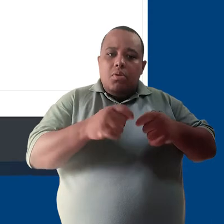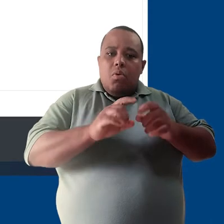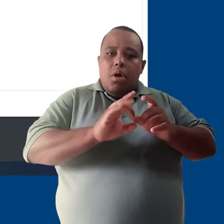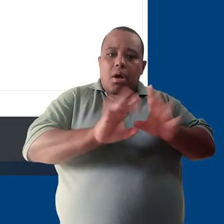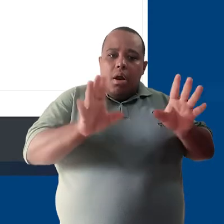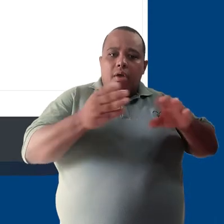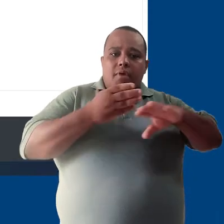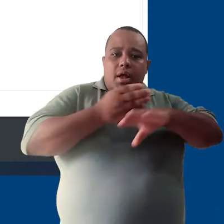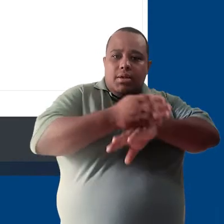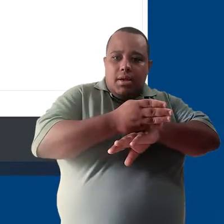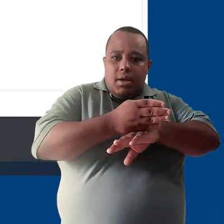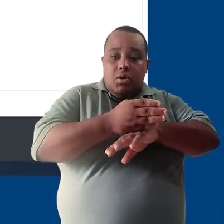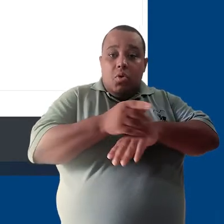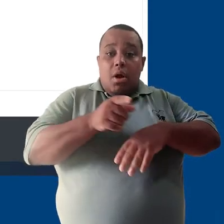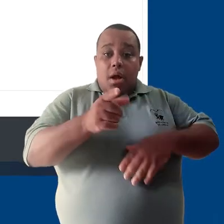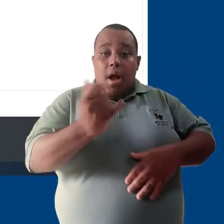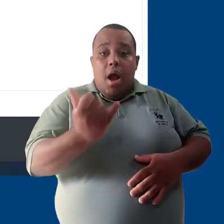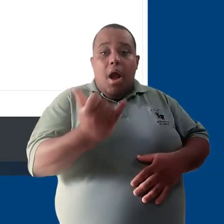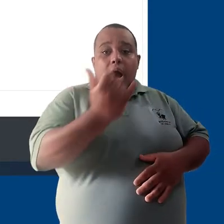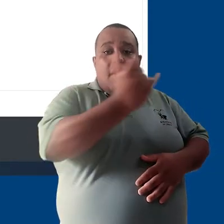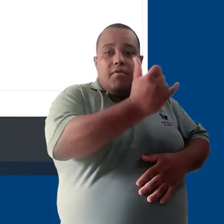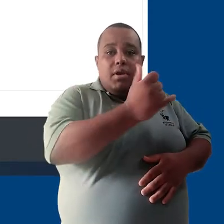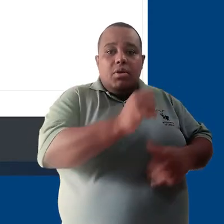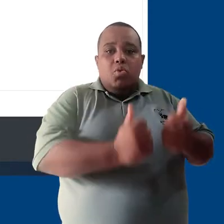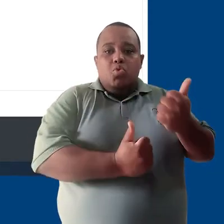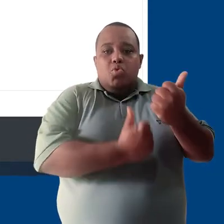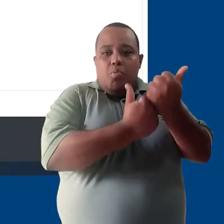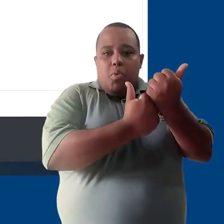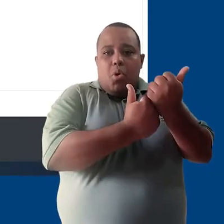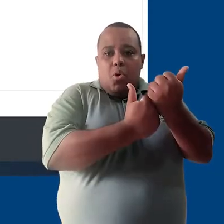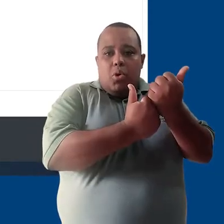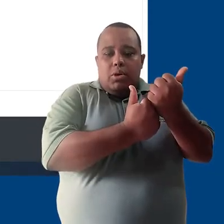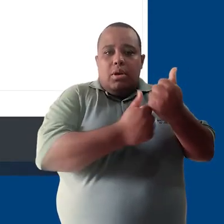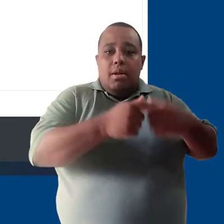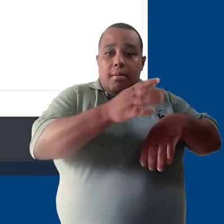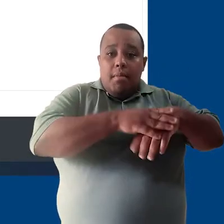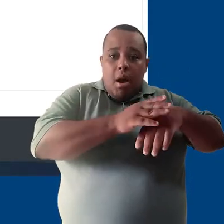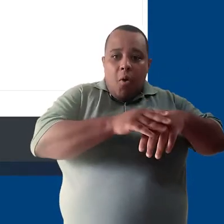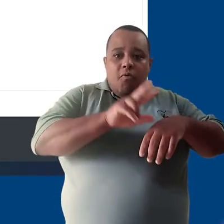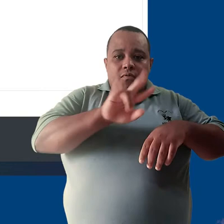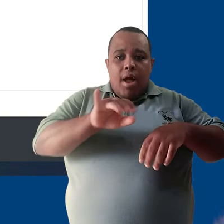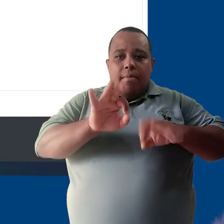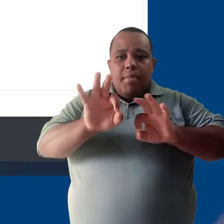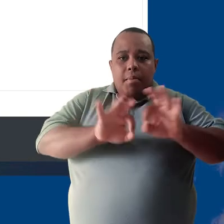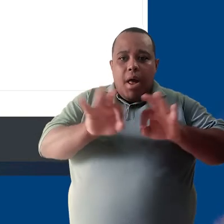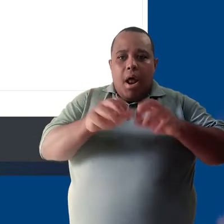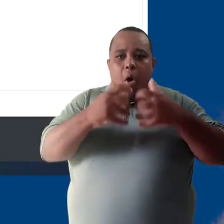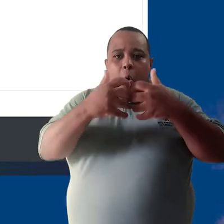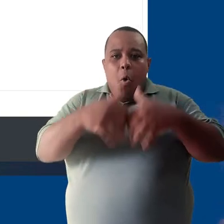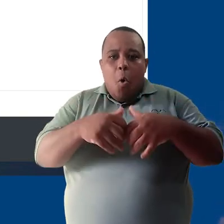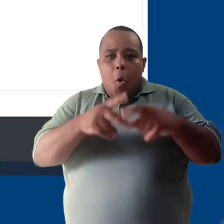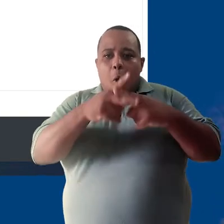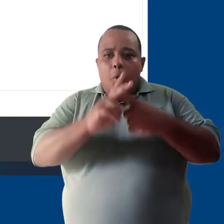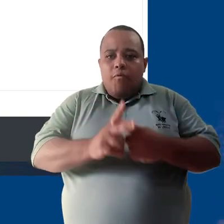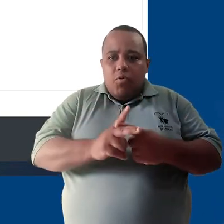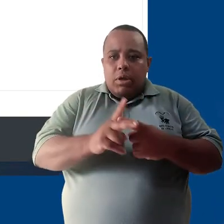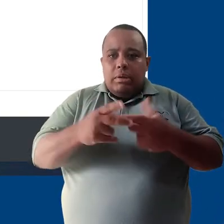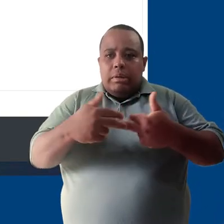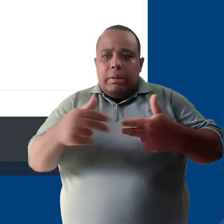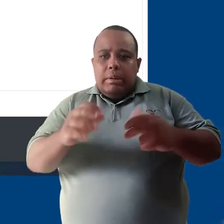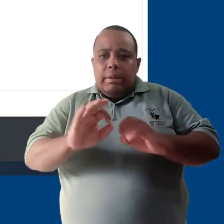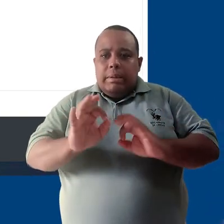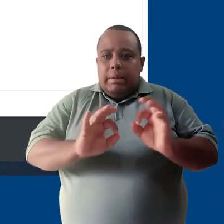este pedido será repassado ao suporte que concederá as devidas permissões de acesso ao coordenador à